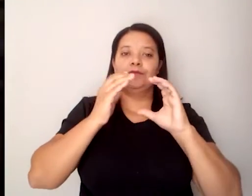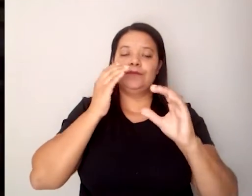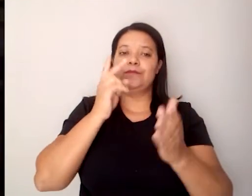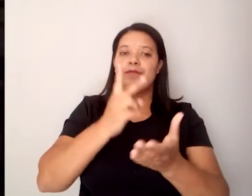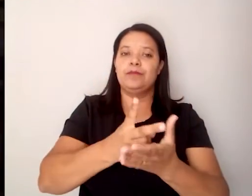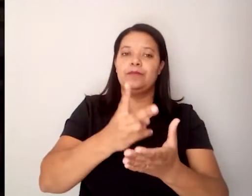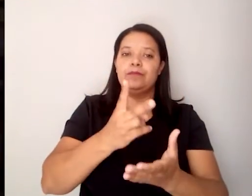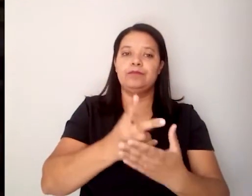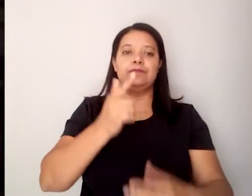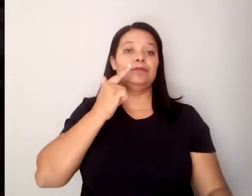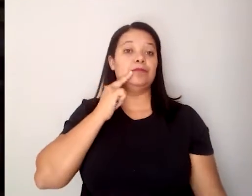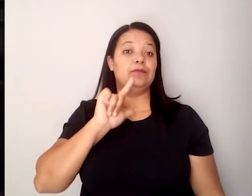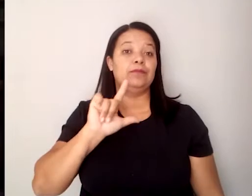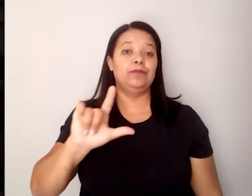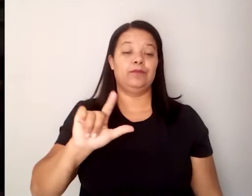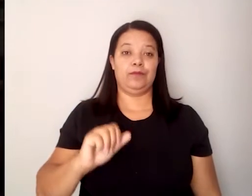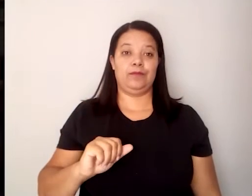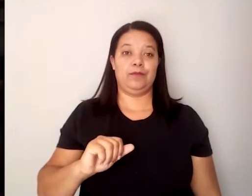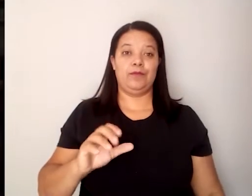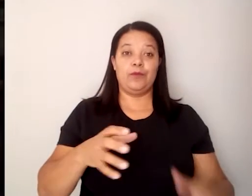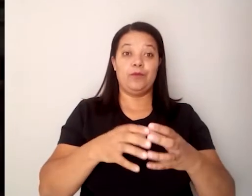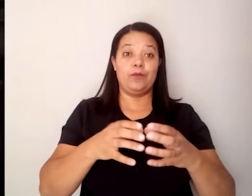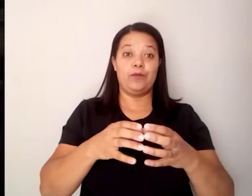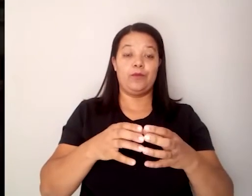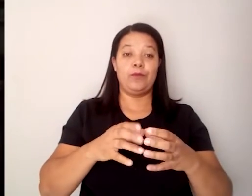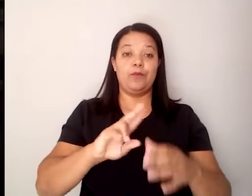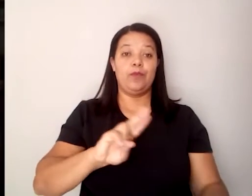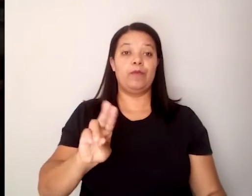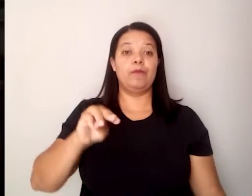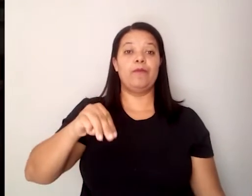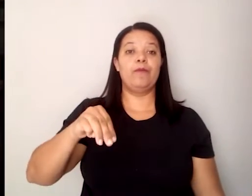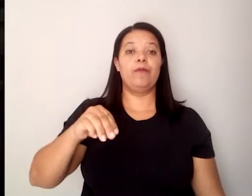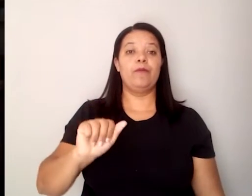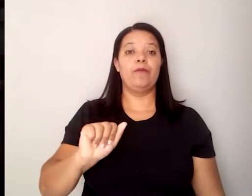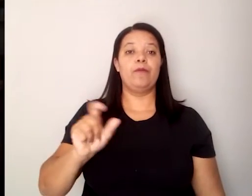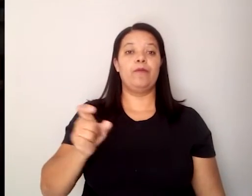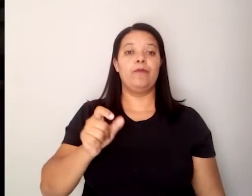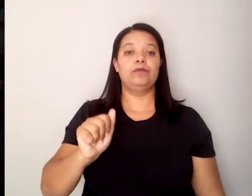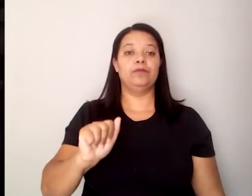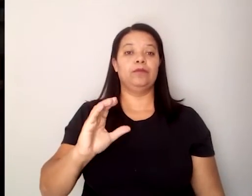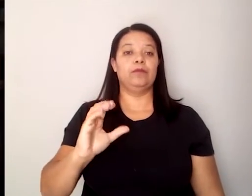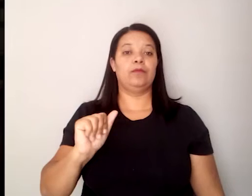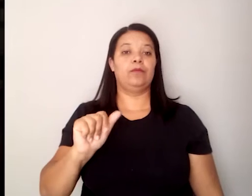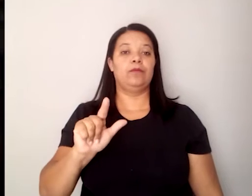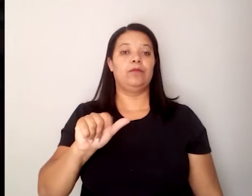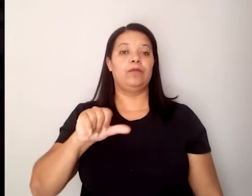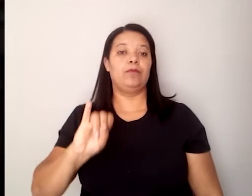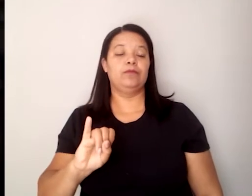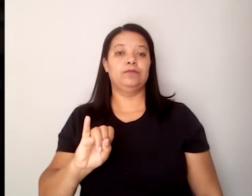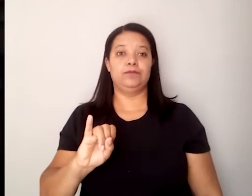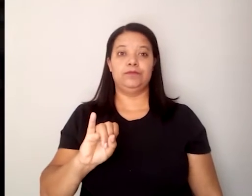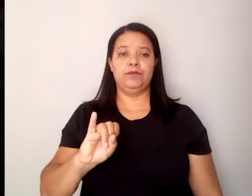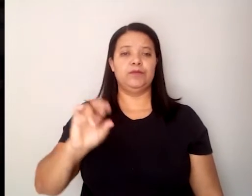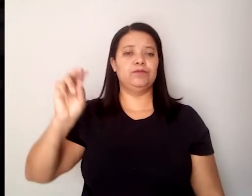num machacalí que não é o do diálogo cotidiano, é um machacalí